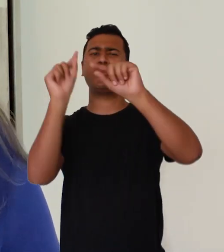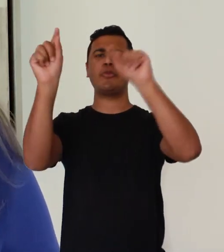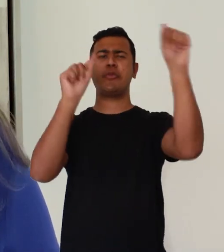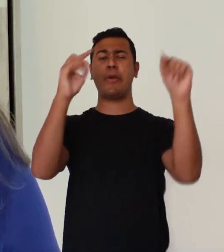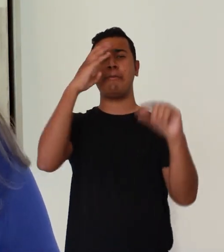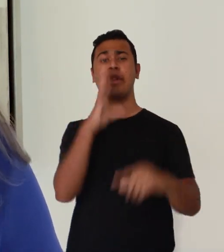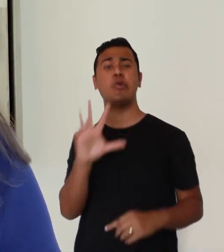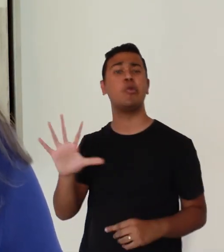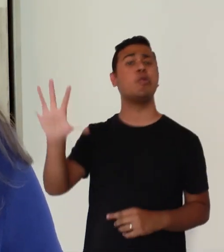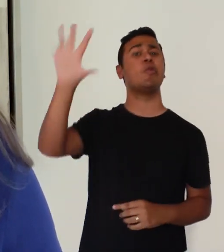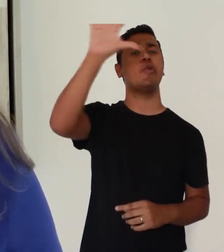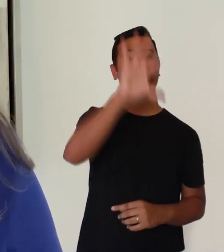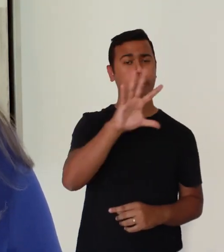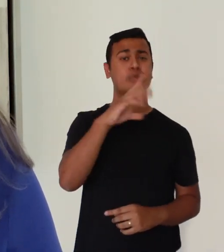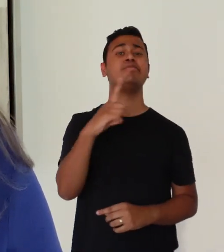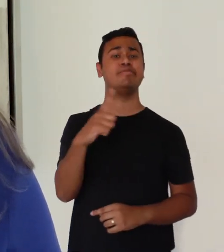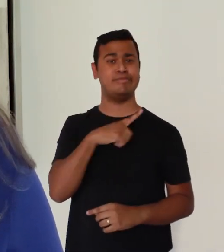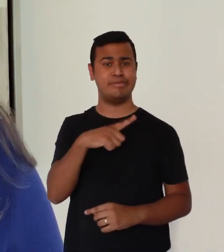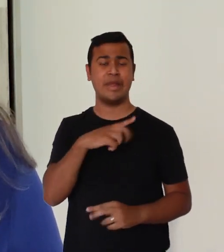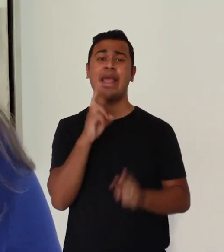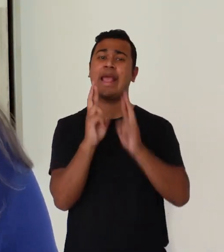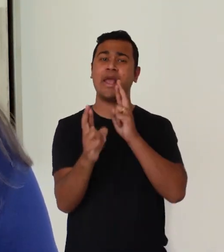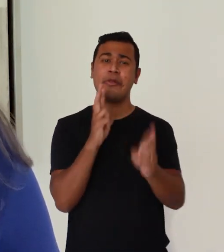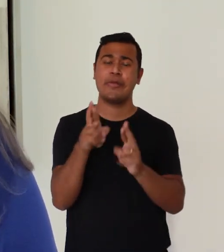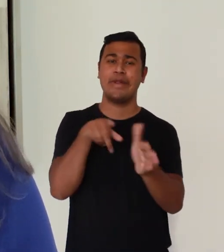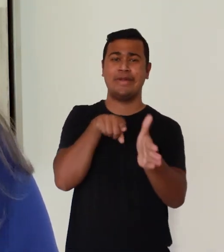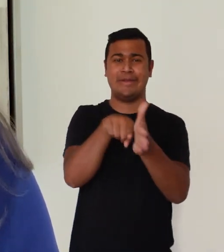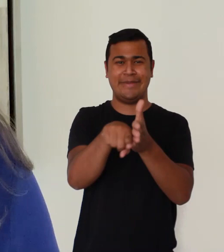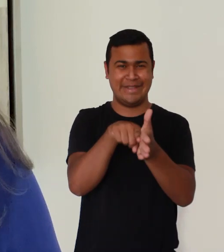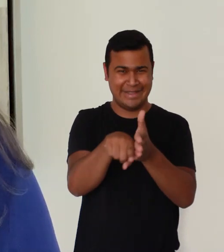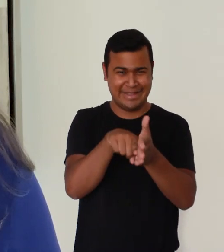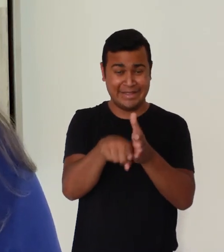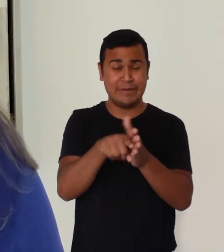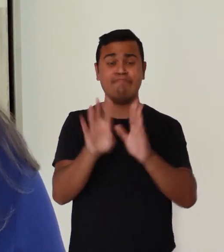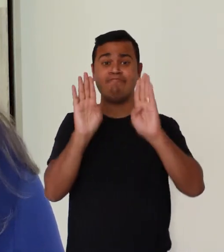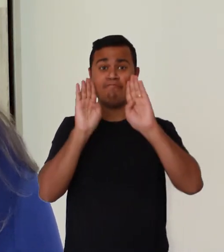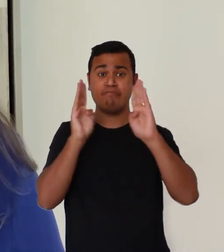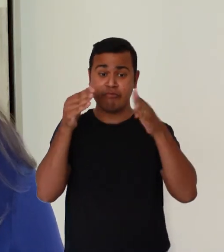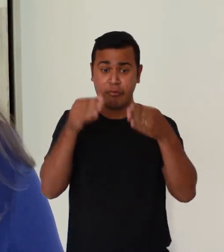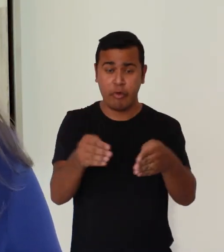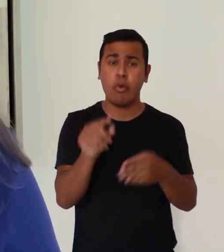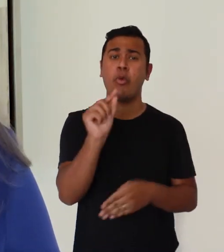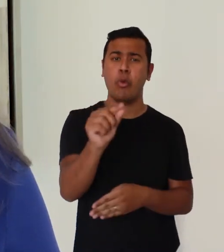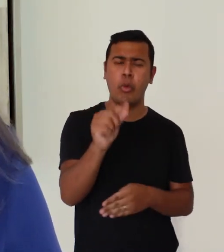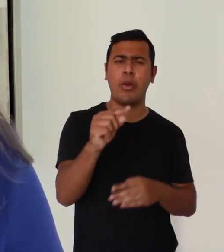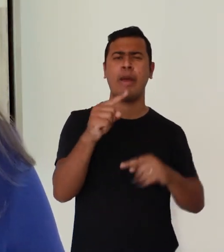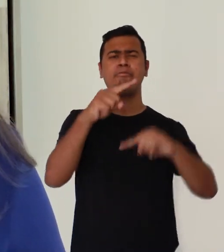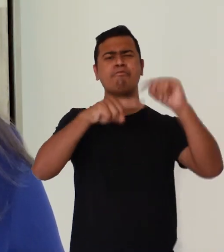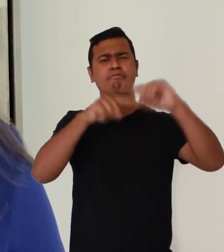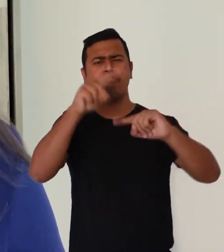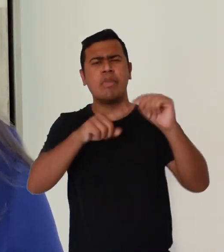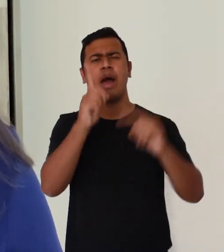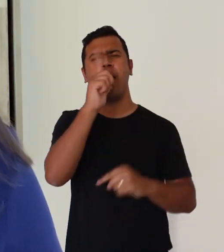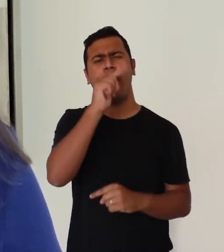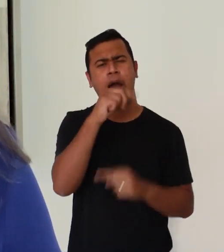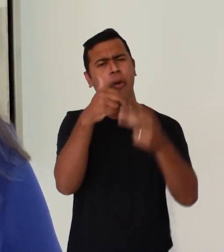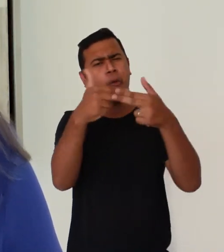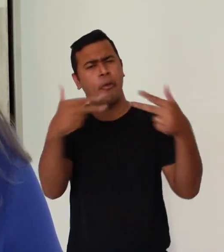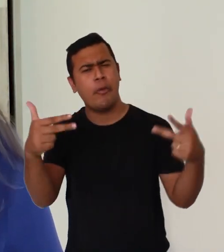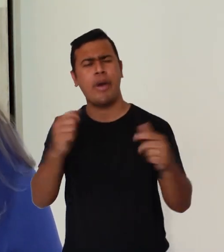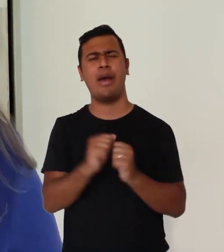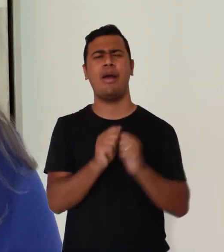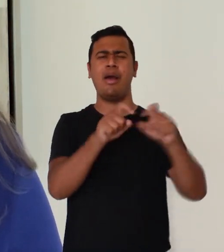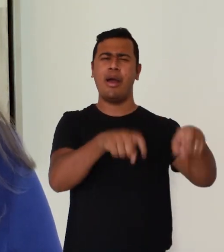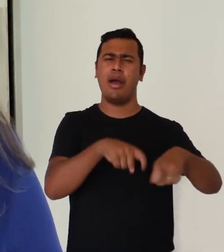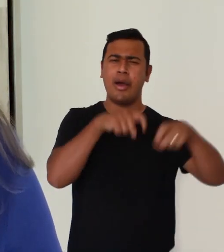ao longo do país que trarão os resultados da pesquisa voltados para recursos hídricos,